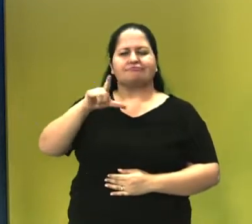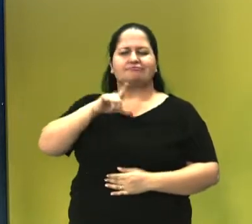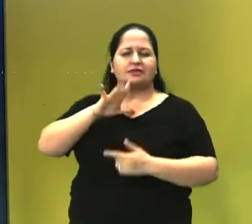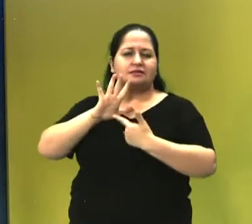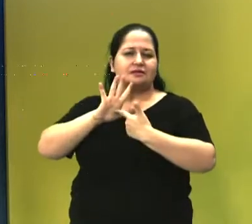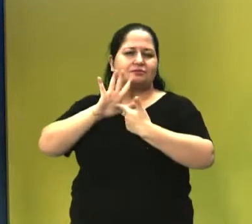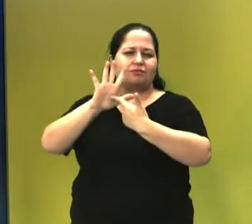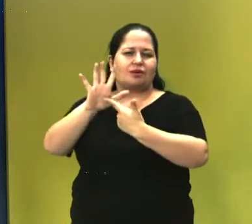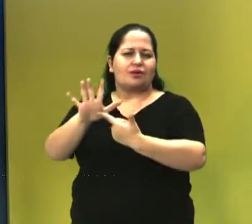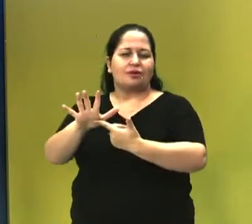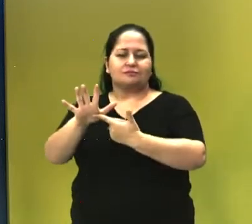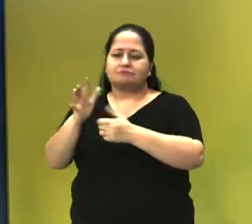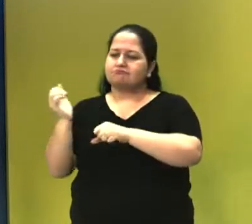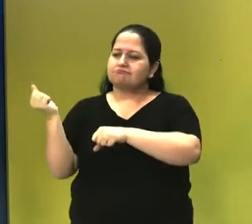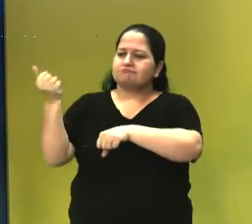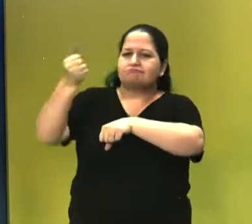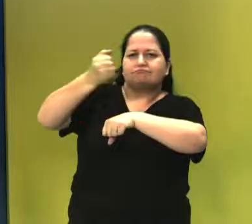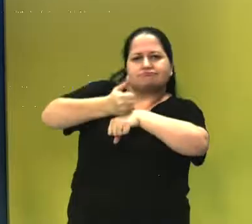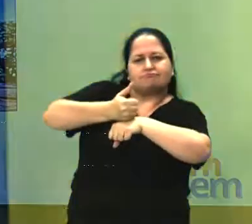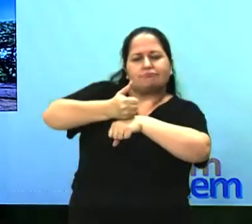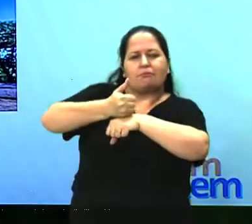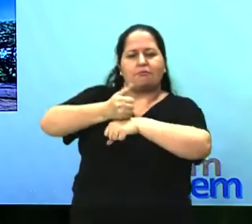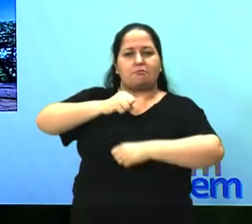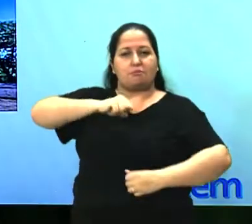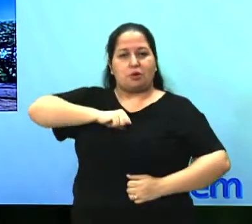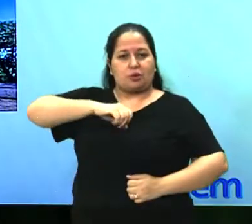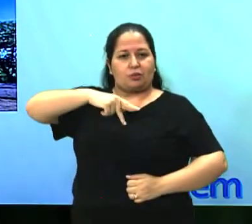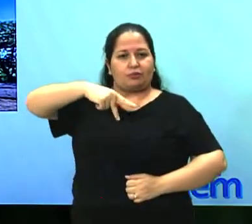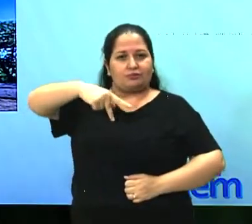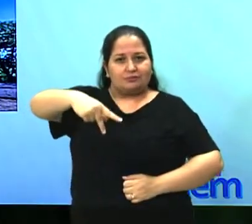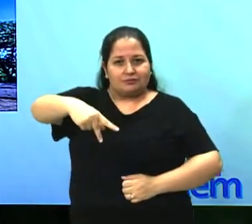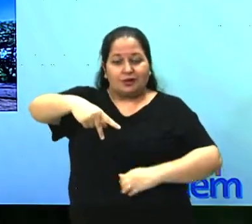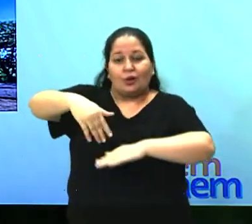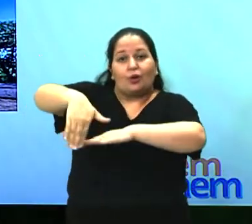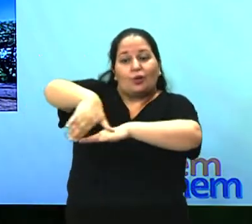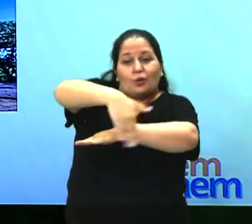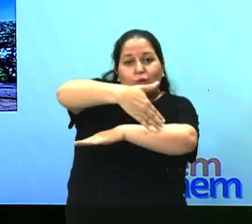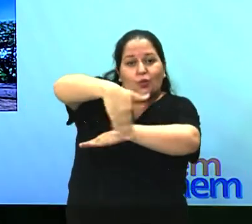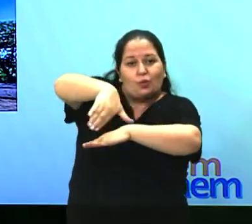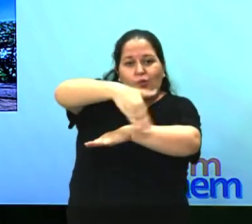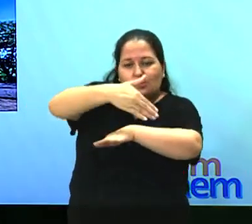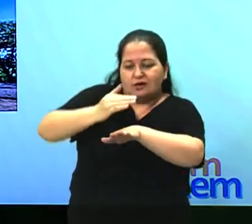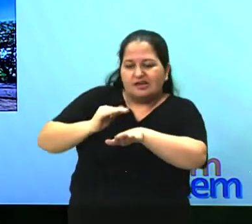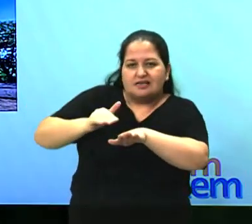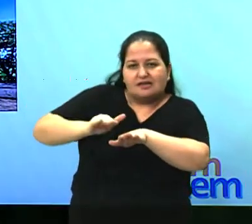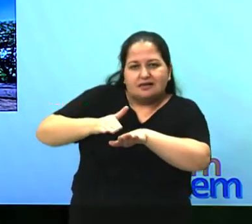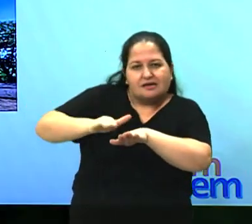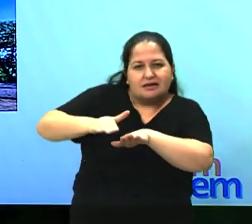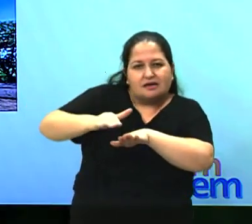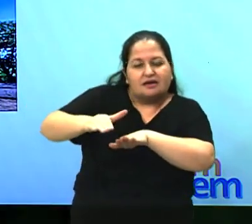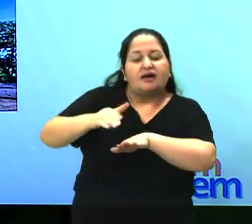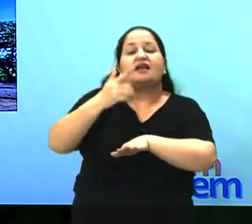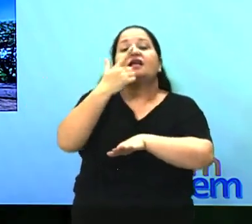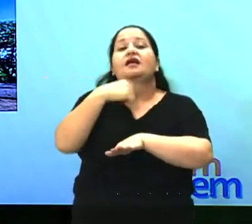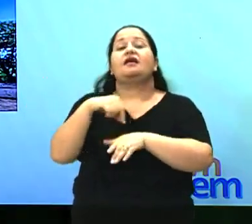portuguesa, o calçamento das ruas feito por escravos. Percebam, toda uma